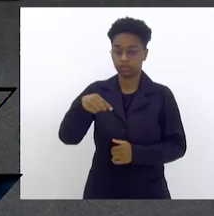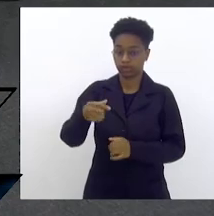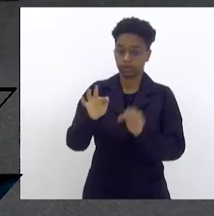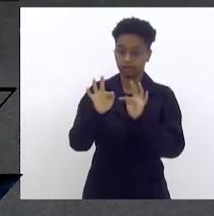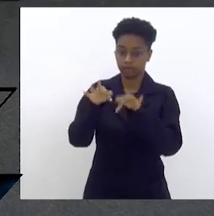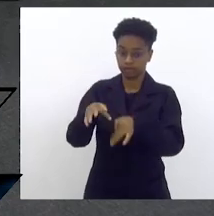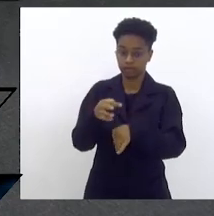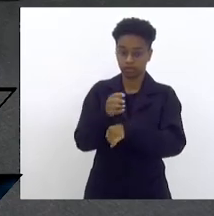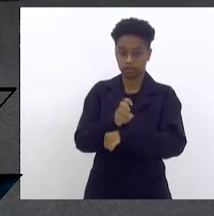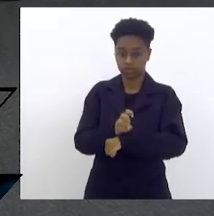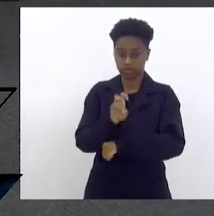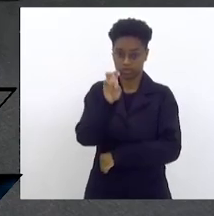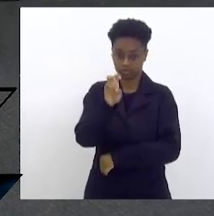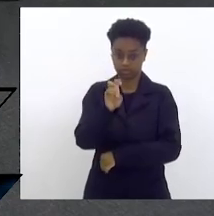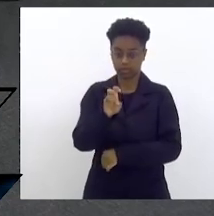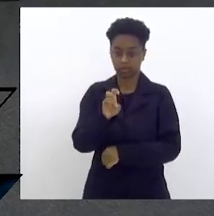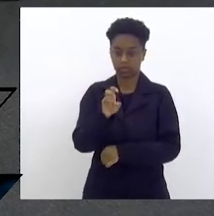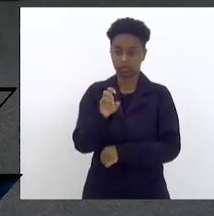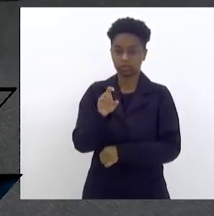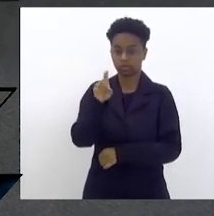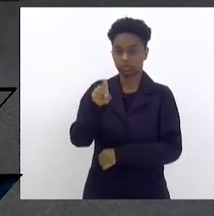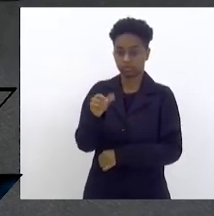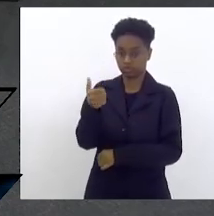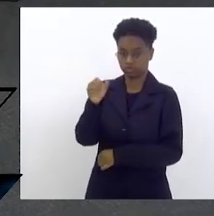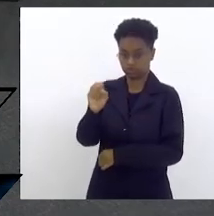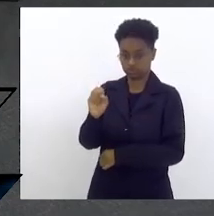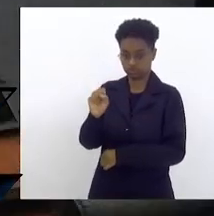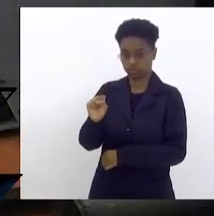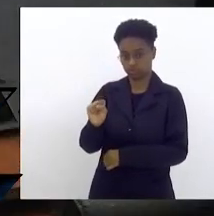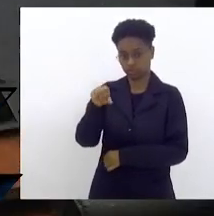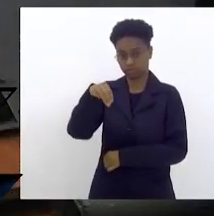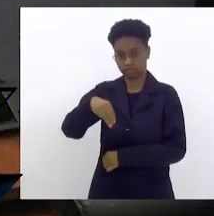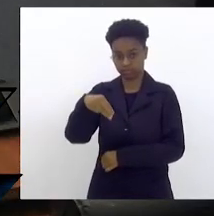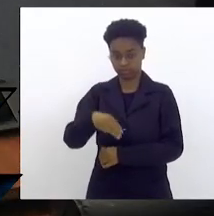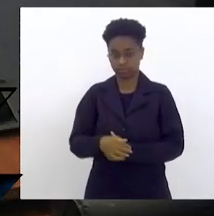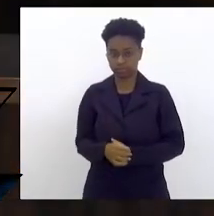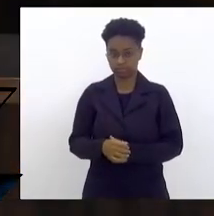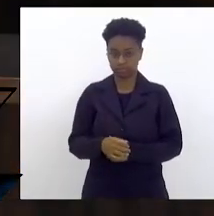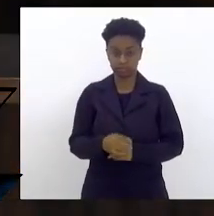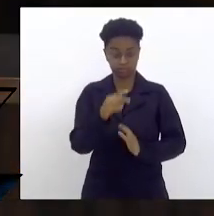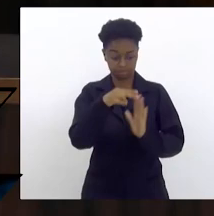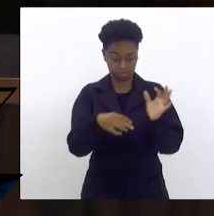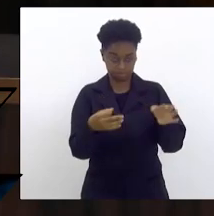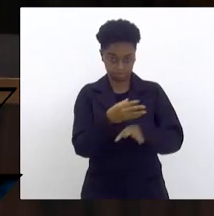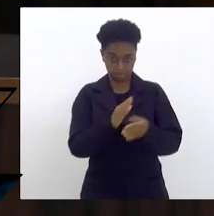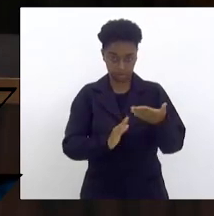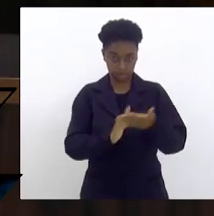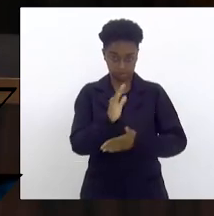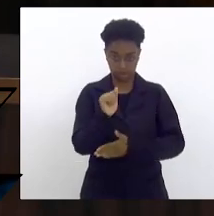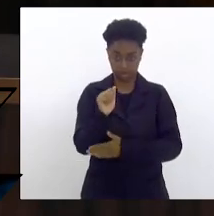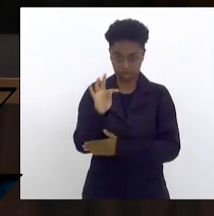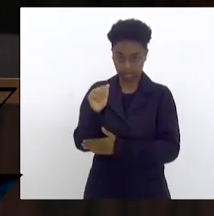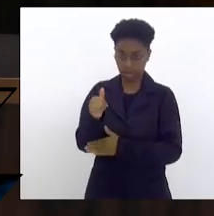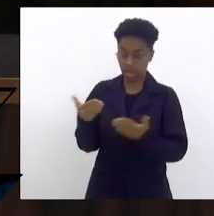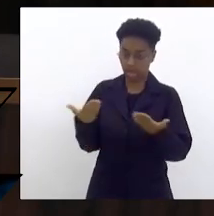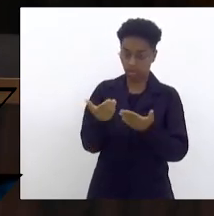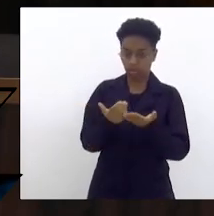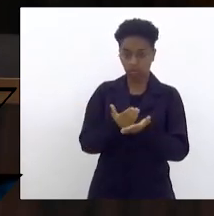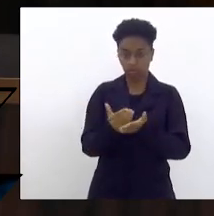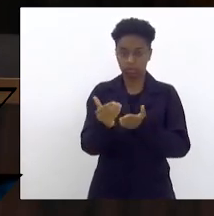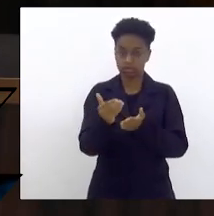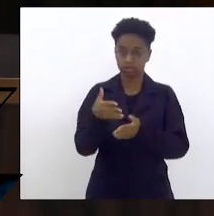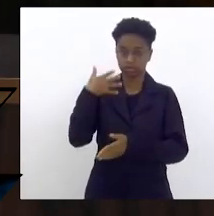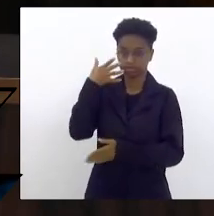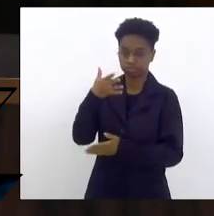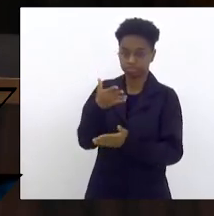17 horas e 18 minutos. Lida e aprovada a ata, passa-se ao expediente